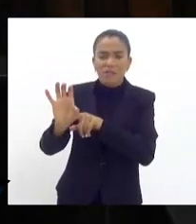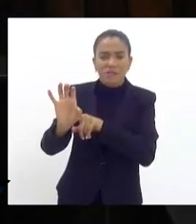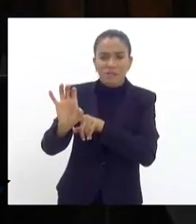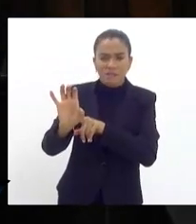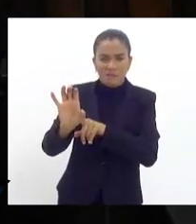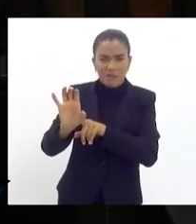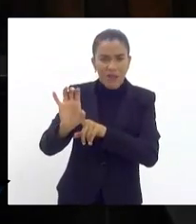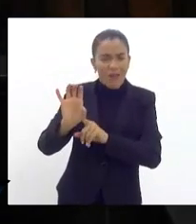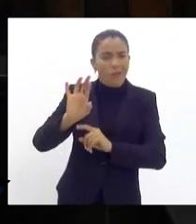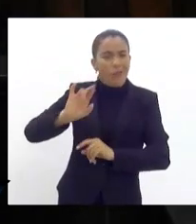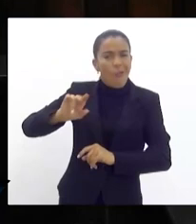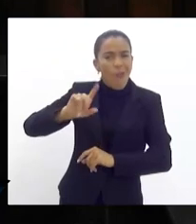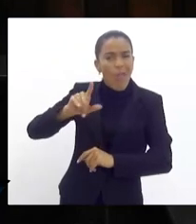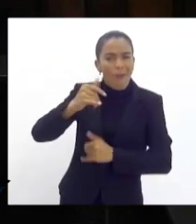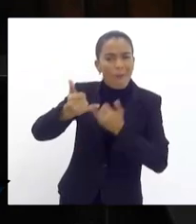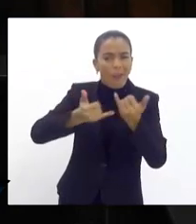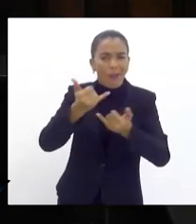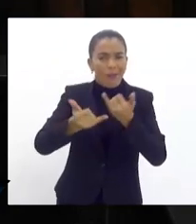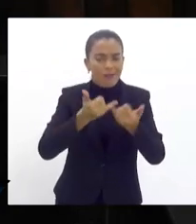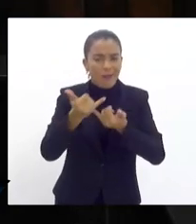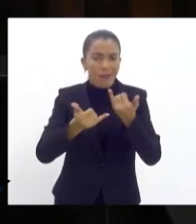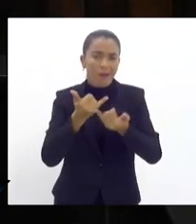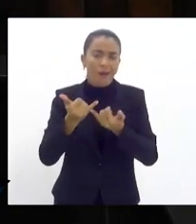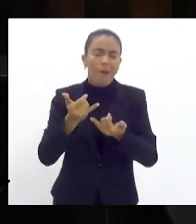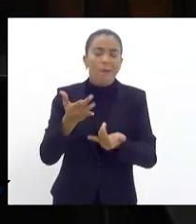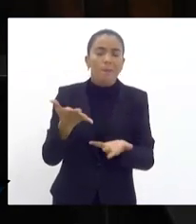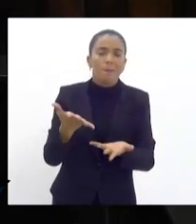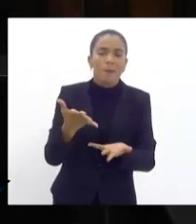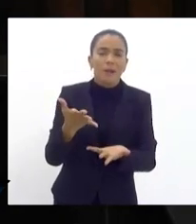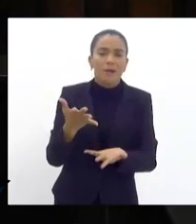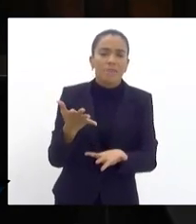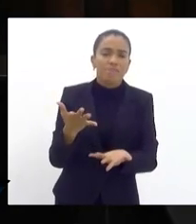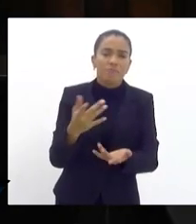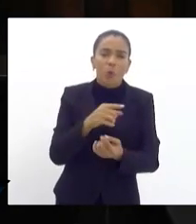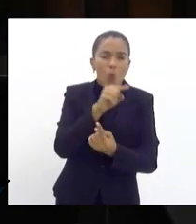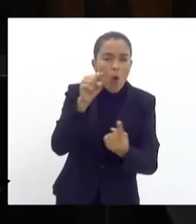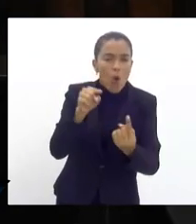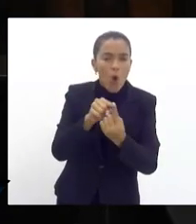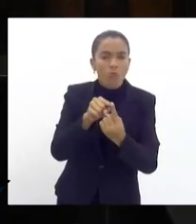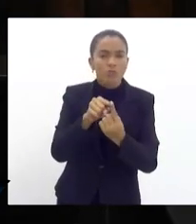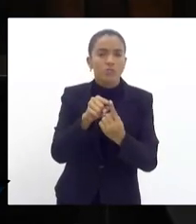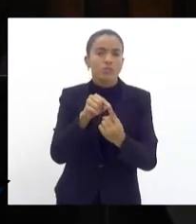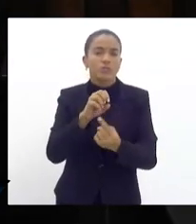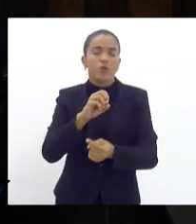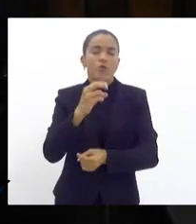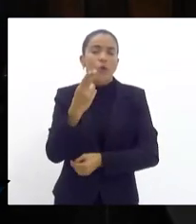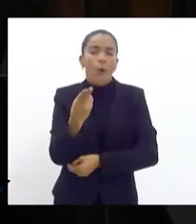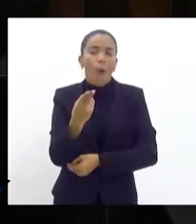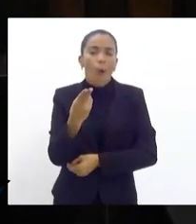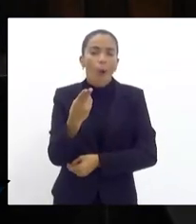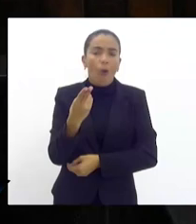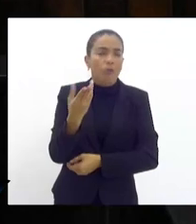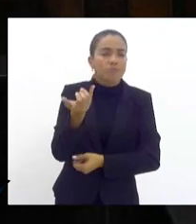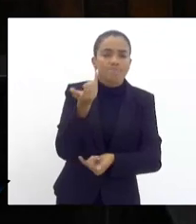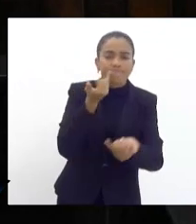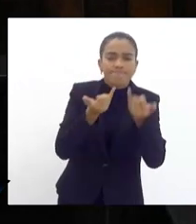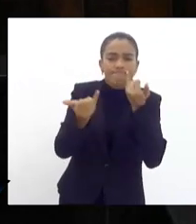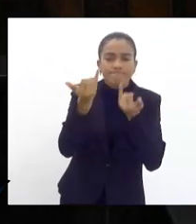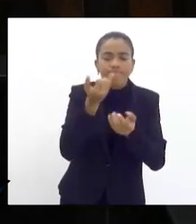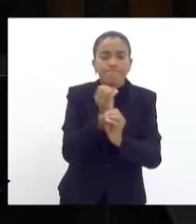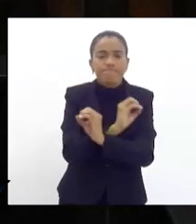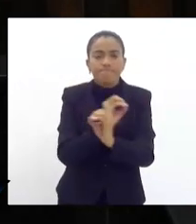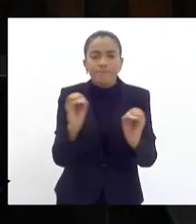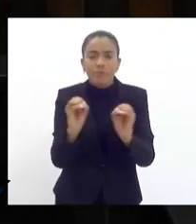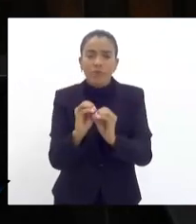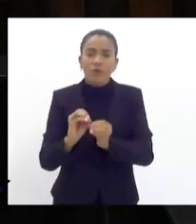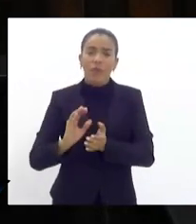baralho e você, de maneira proposital ou inadvertida, seja como, você